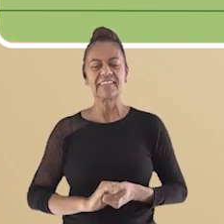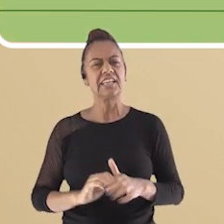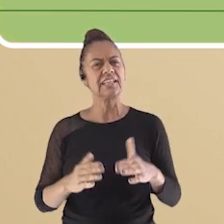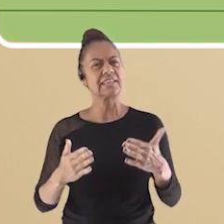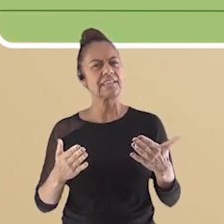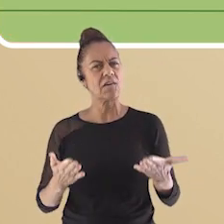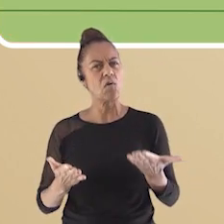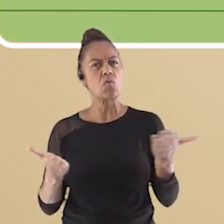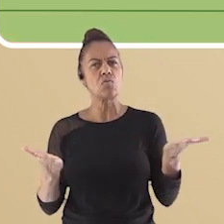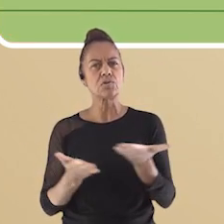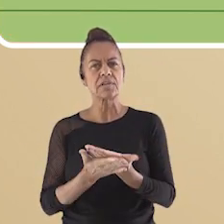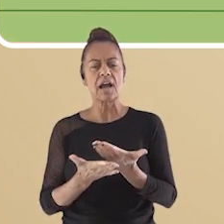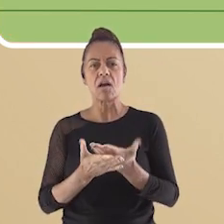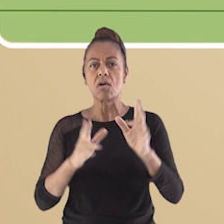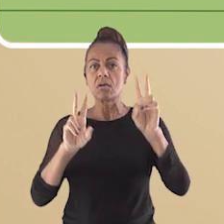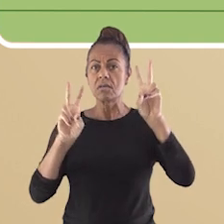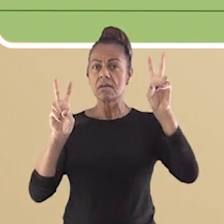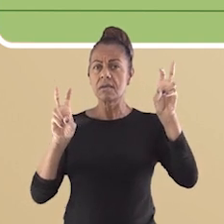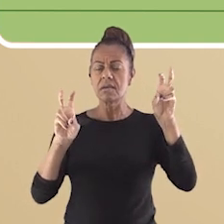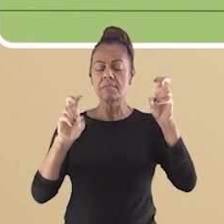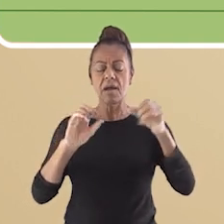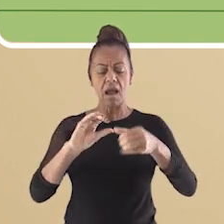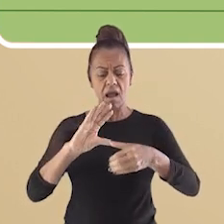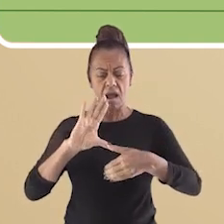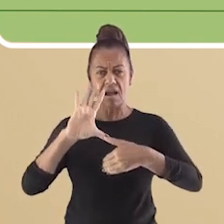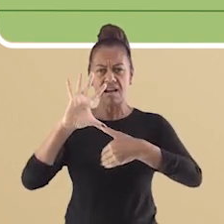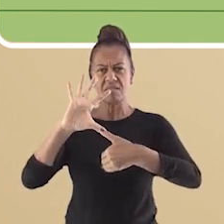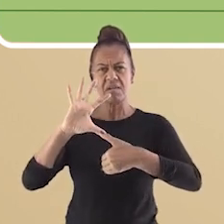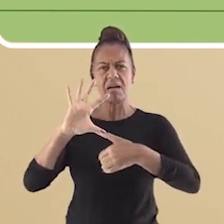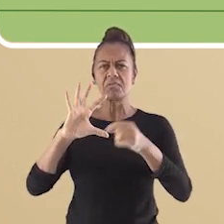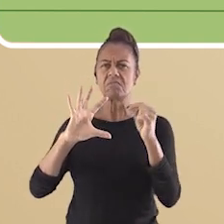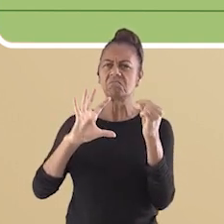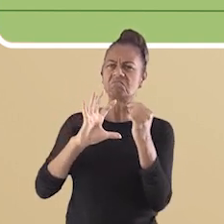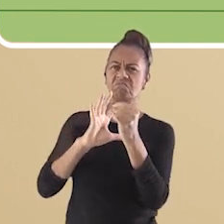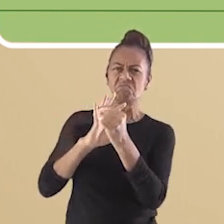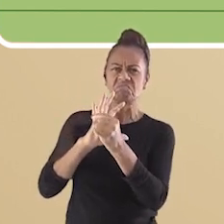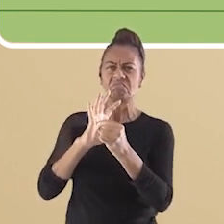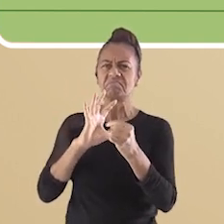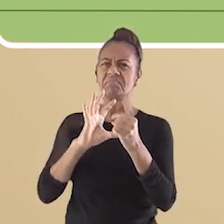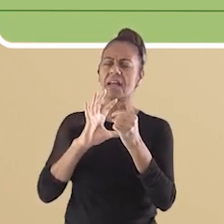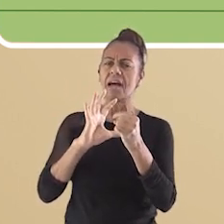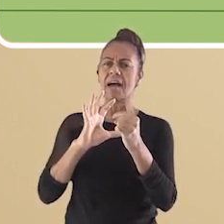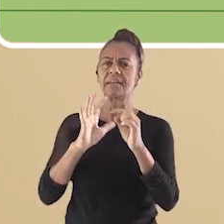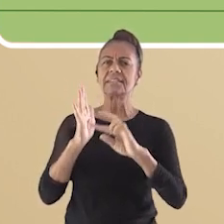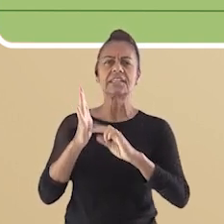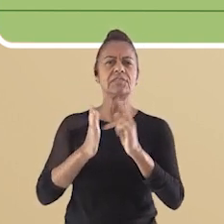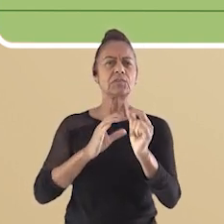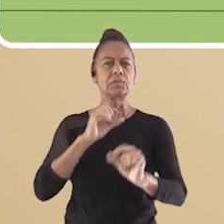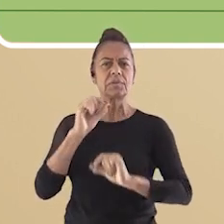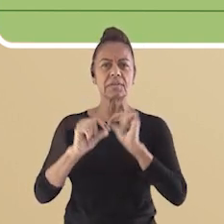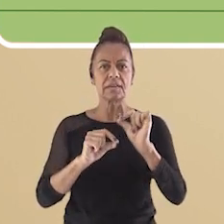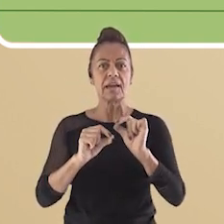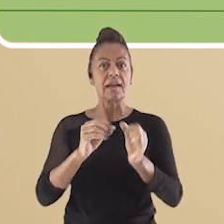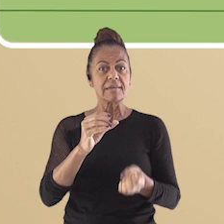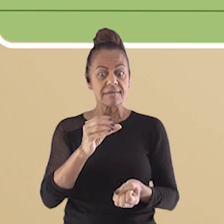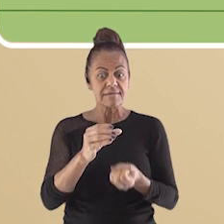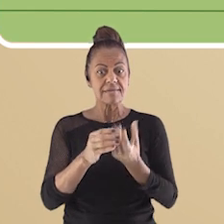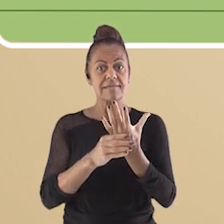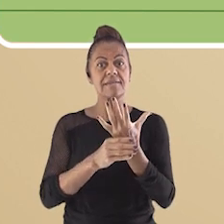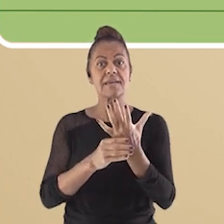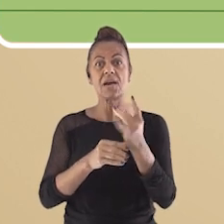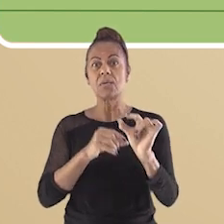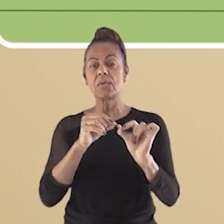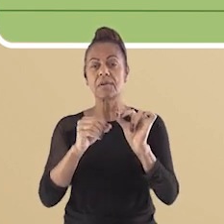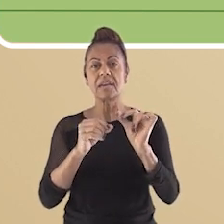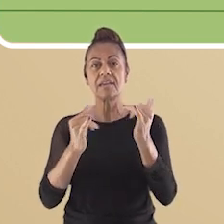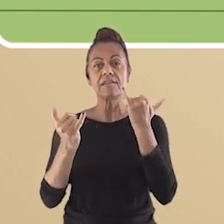falar sobre os mapas, precisamos entender o que eles significam. Eles são representações criadas que trazem